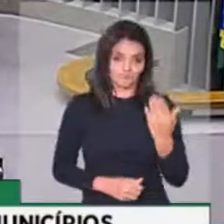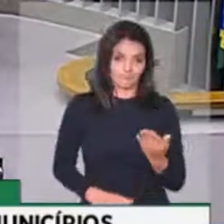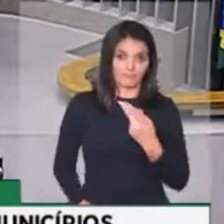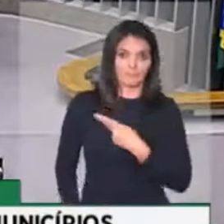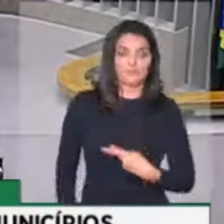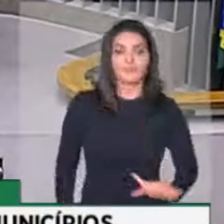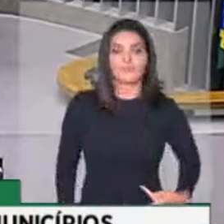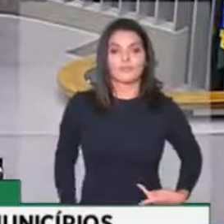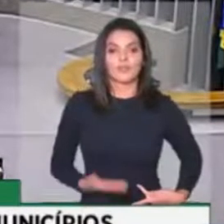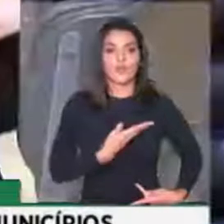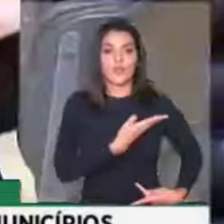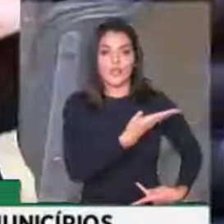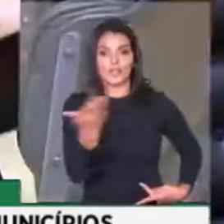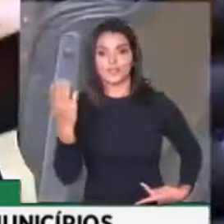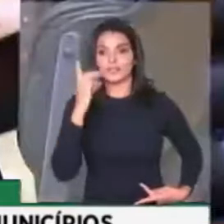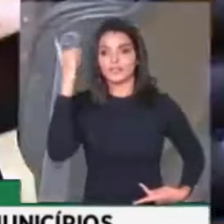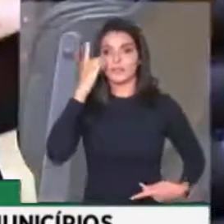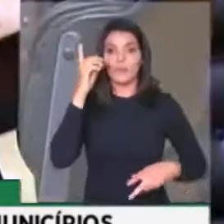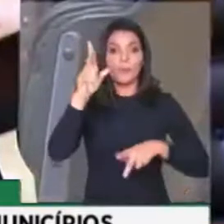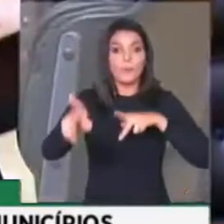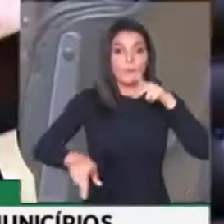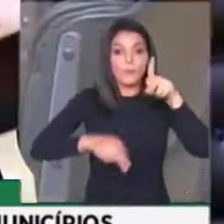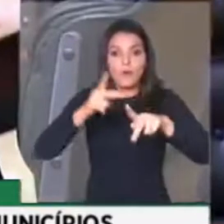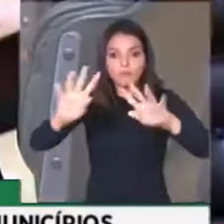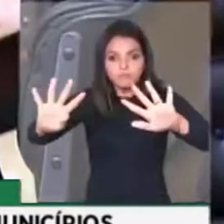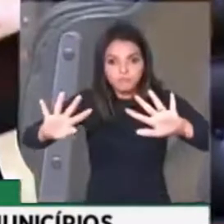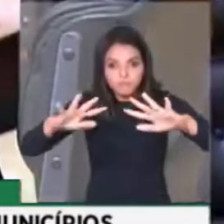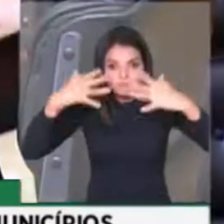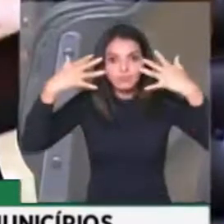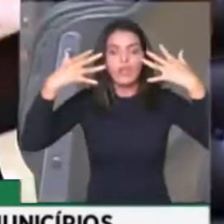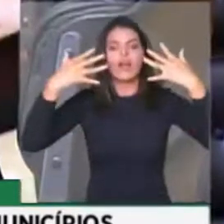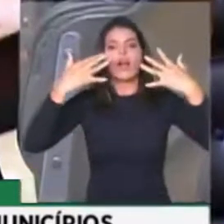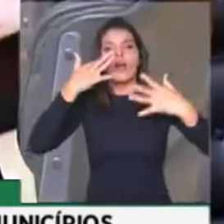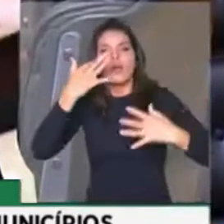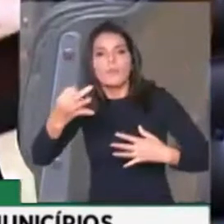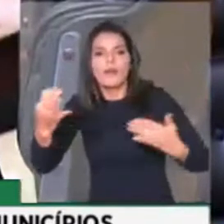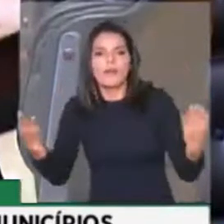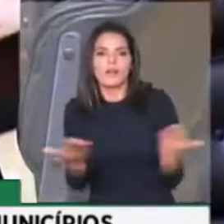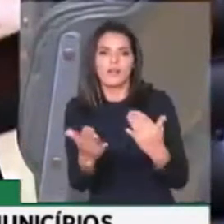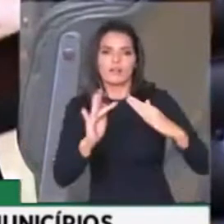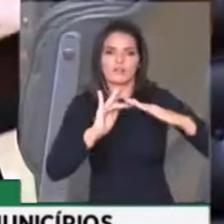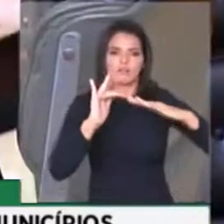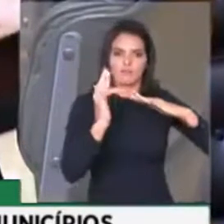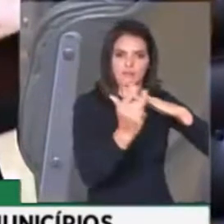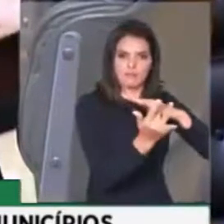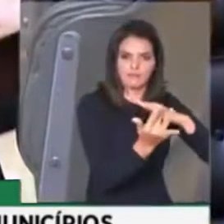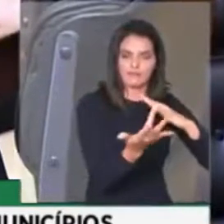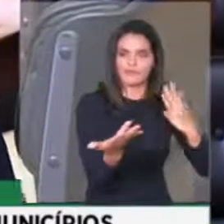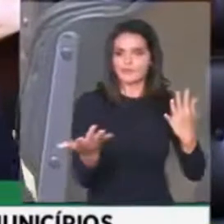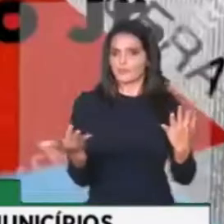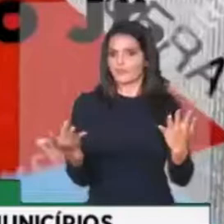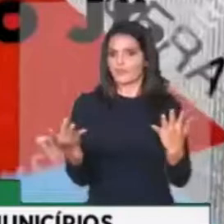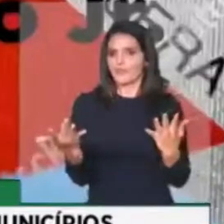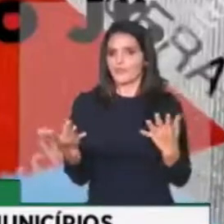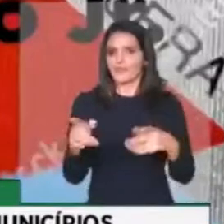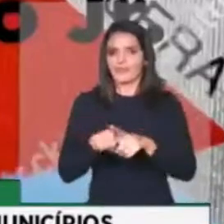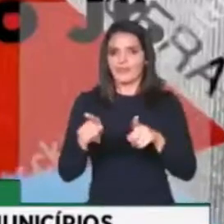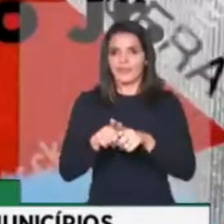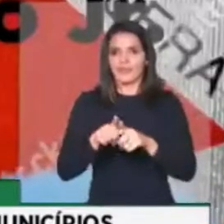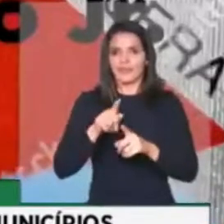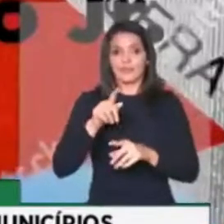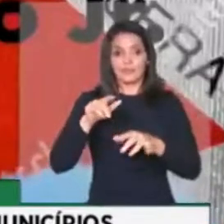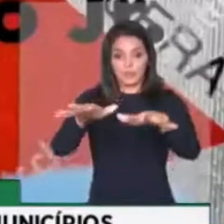parlamentares, toda a população brasileira que nos acompanha nesse momento através das redes sociais, por essa sessão